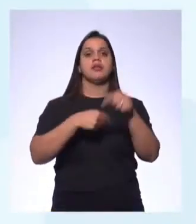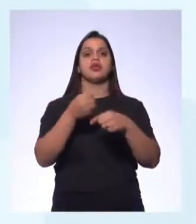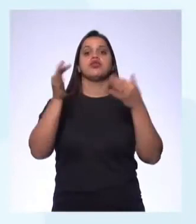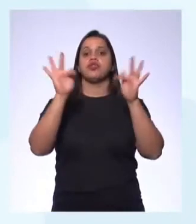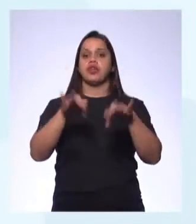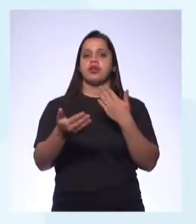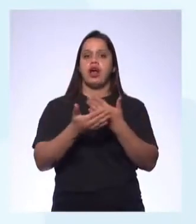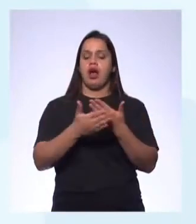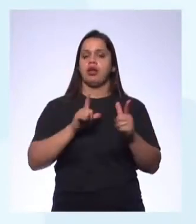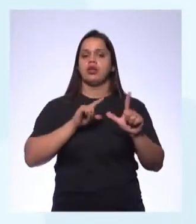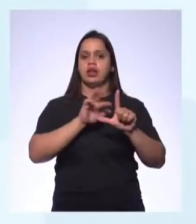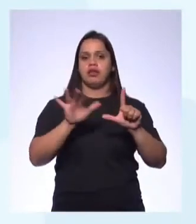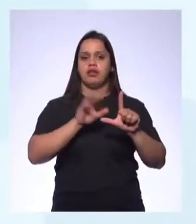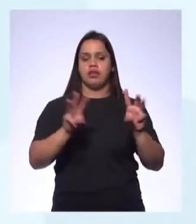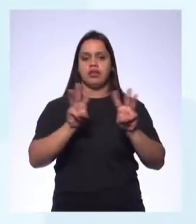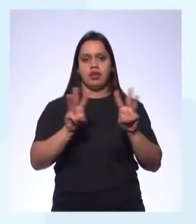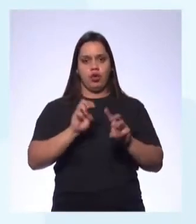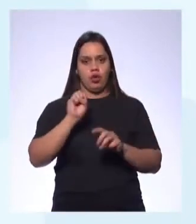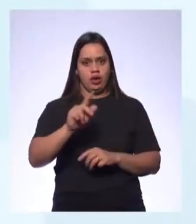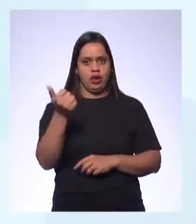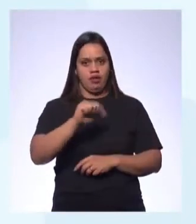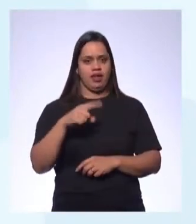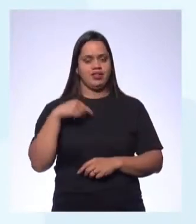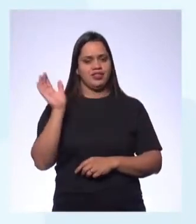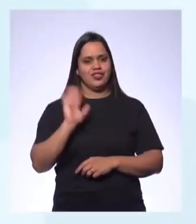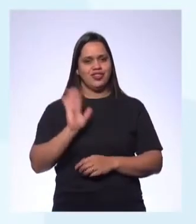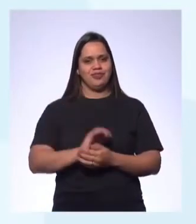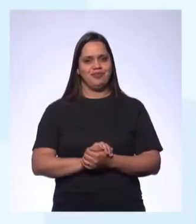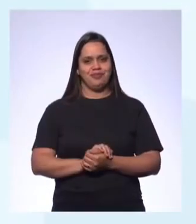avaliação, ok? Have a nice day. See you later.